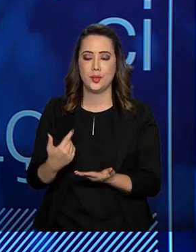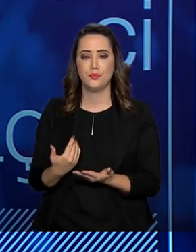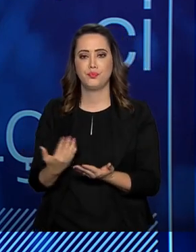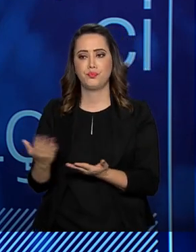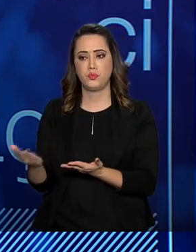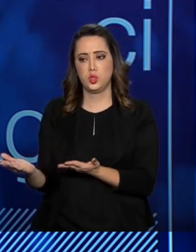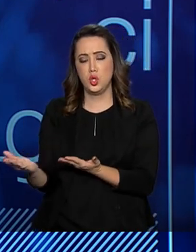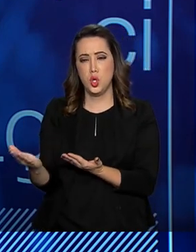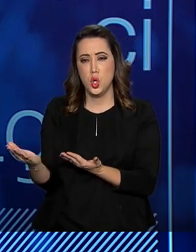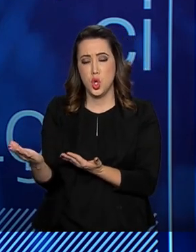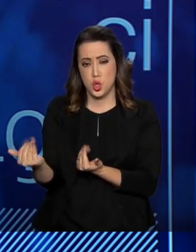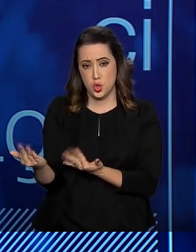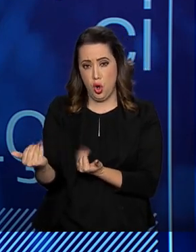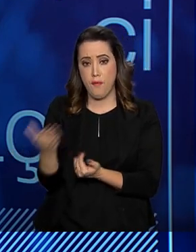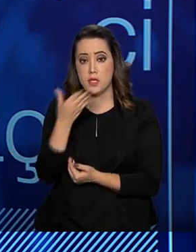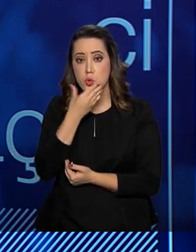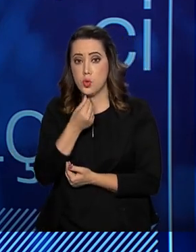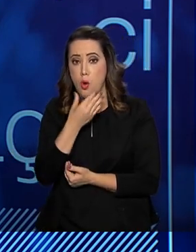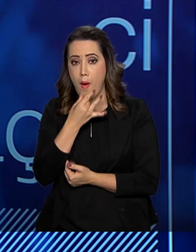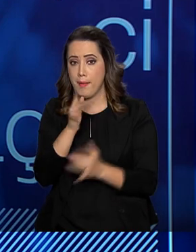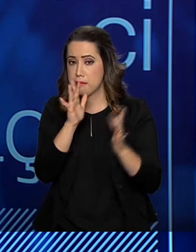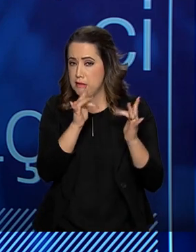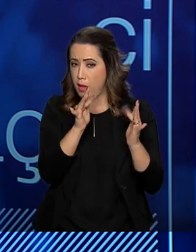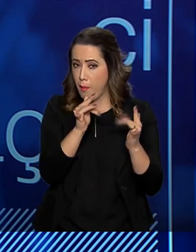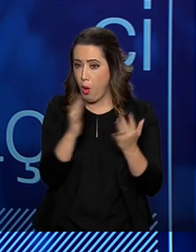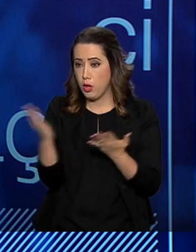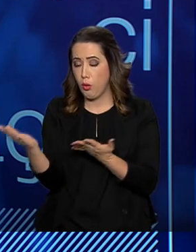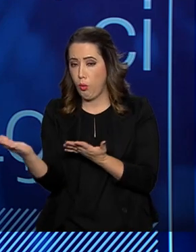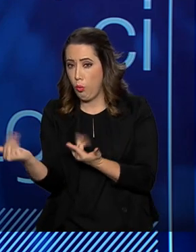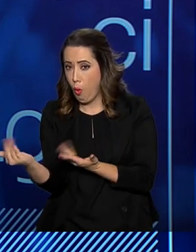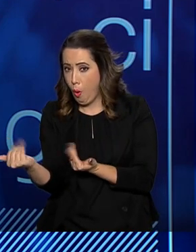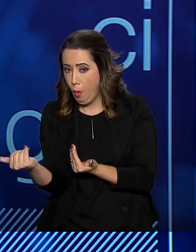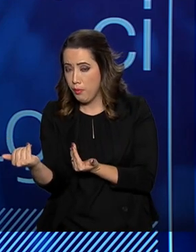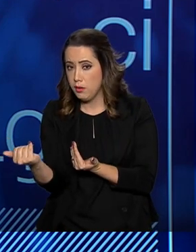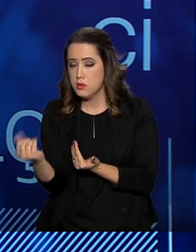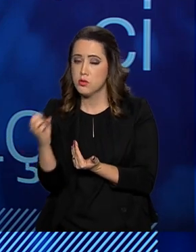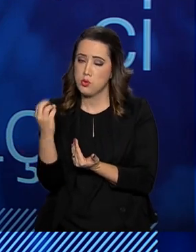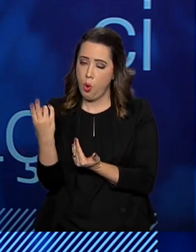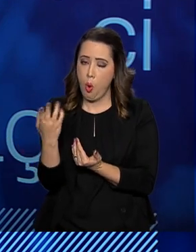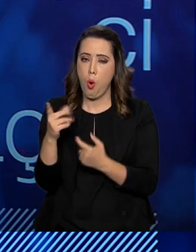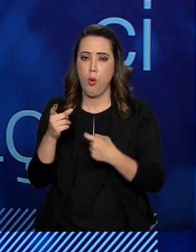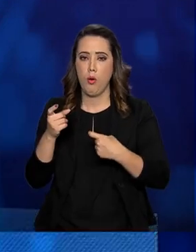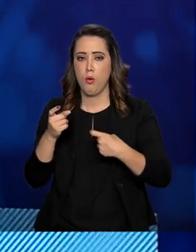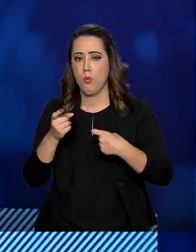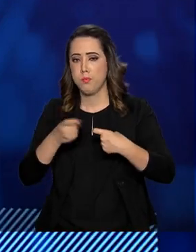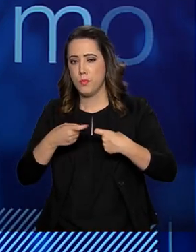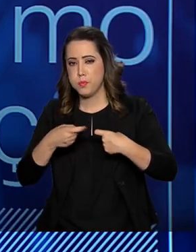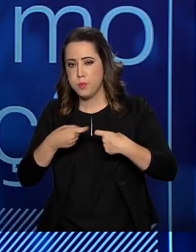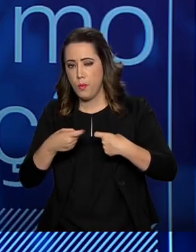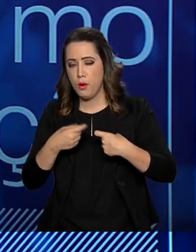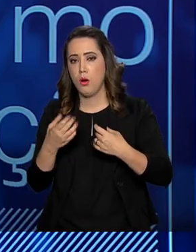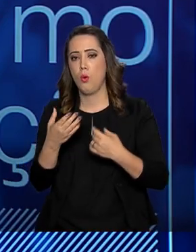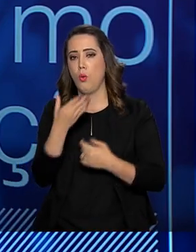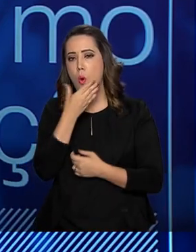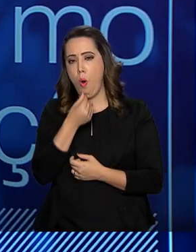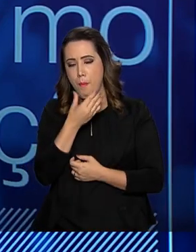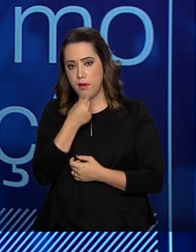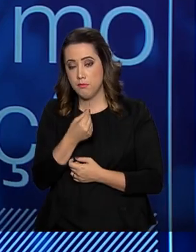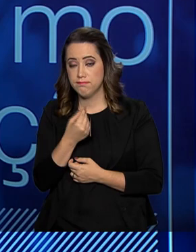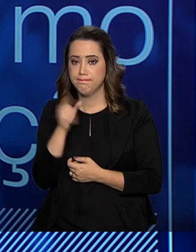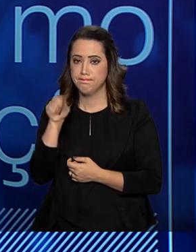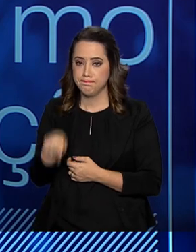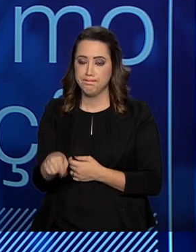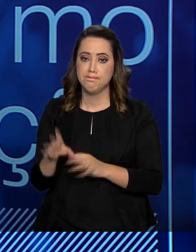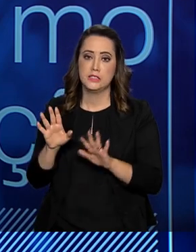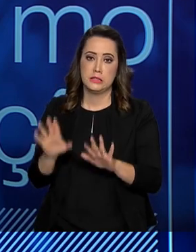homens que fazem sexo com homens, mas, entretanto, a questão do HIV AIDS é uma preocupação para